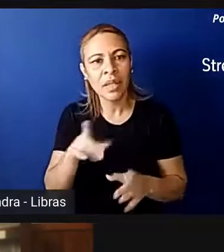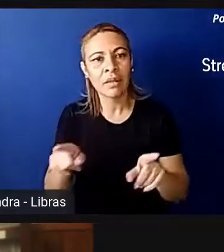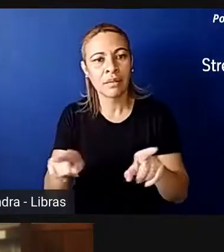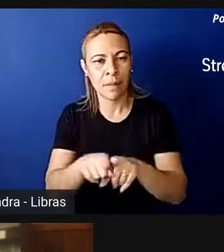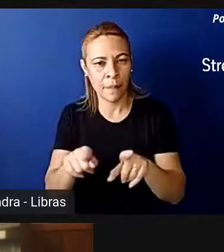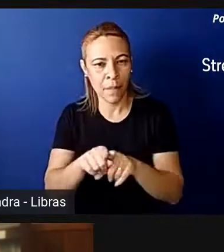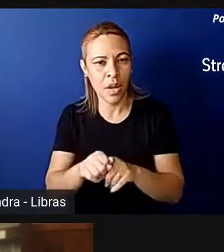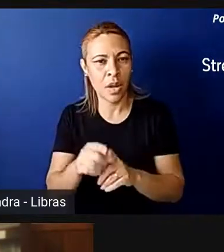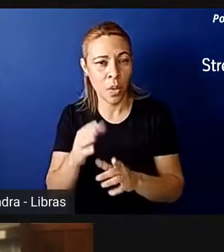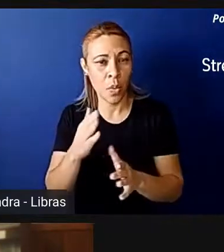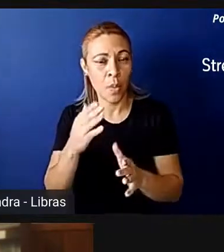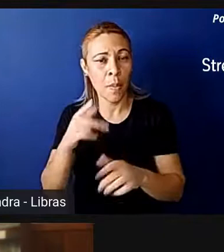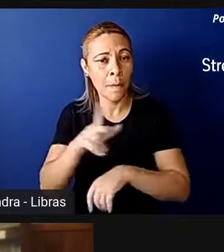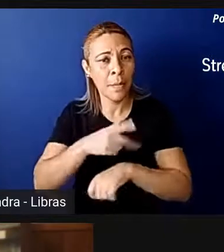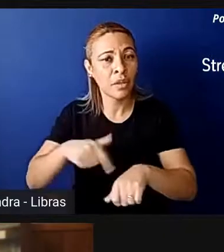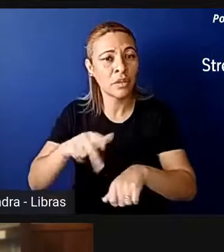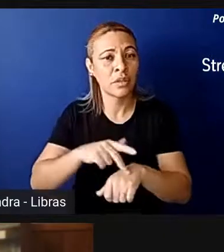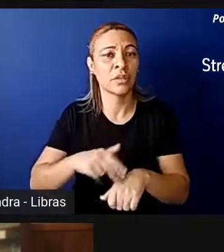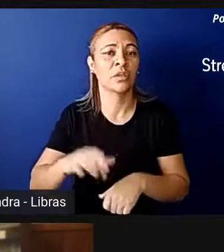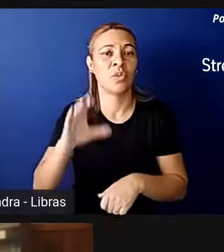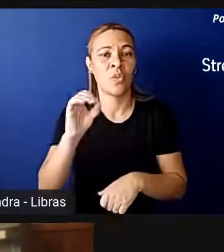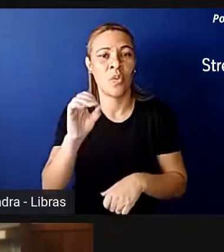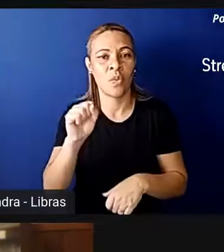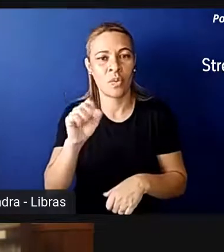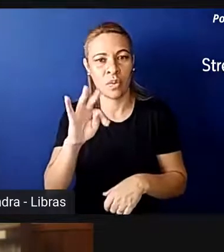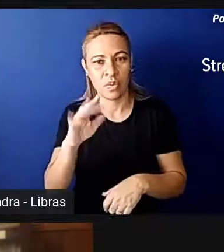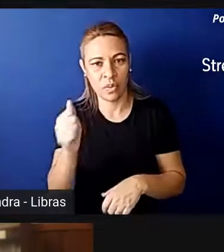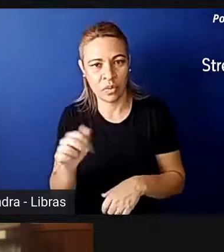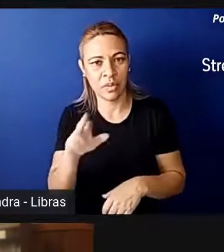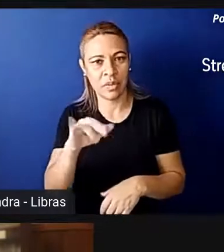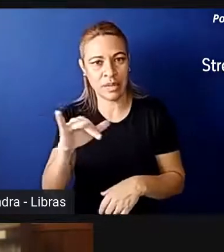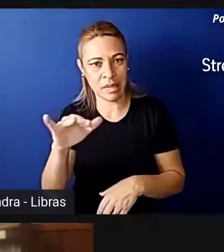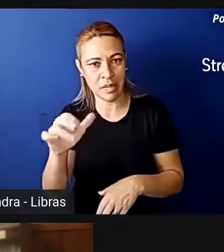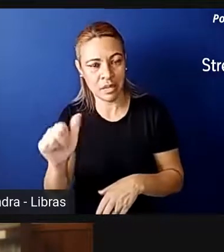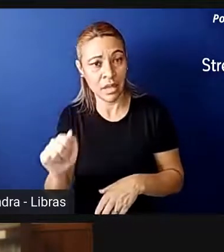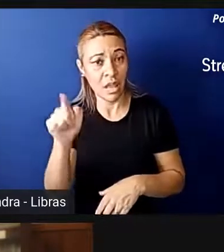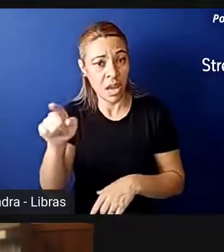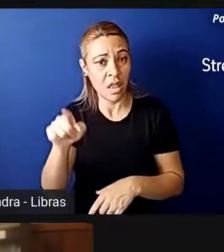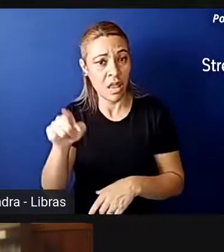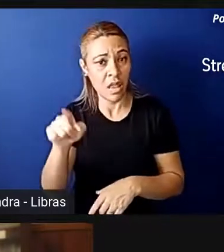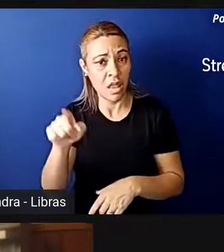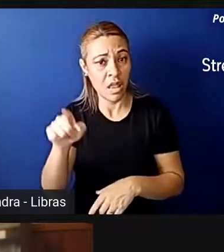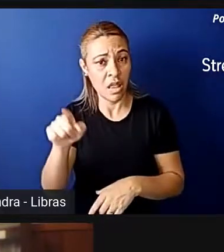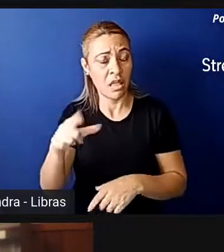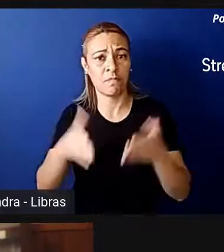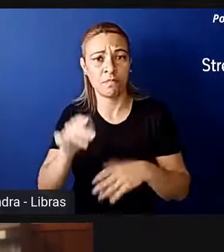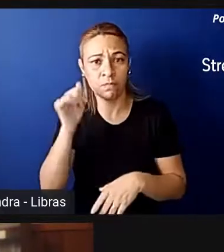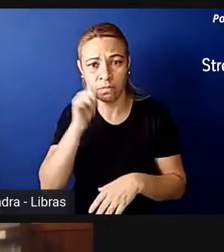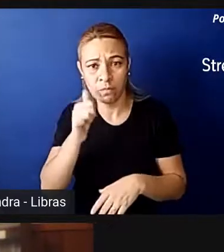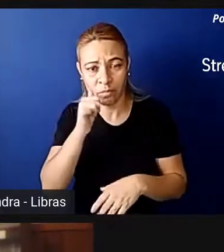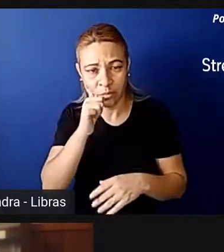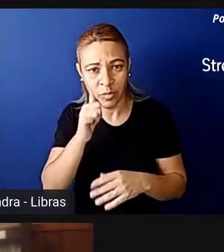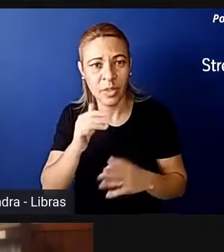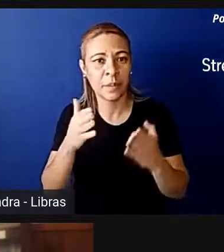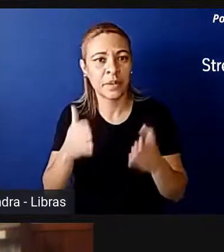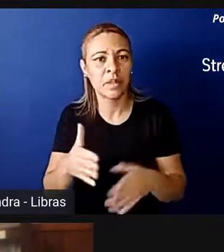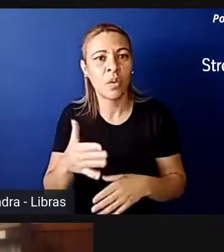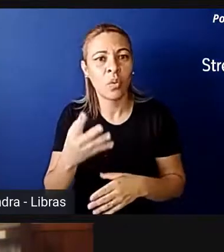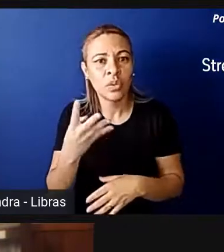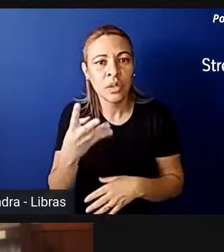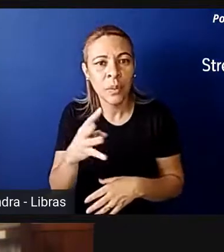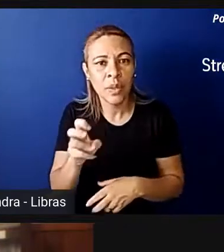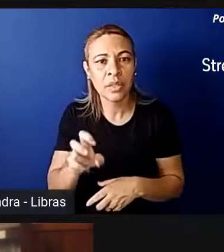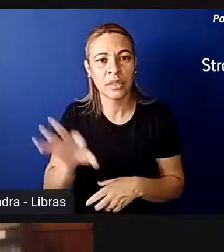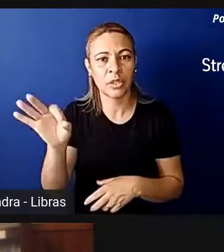uma ascensão meteórica em participação feminina na política deles, eles saíram para menos de 10%, e hoje eles têm 45%